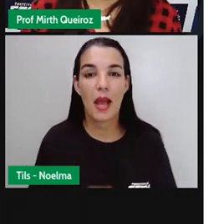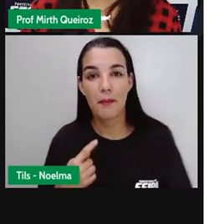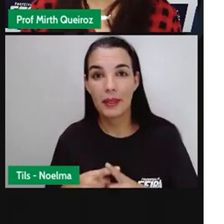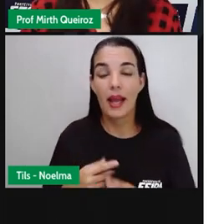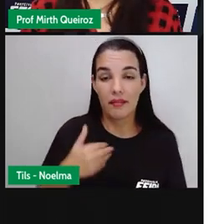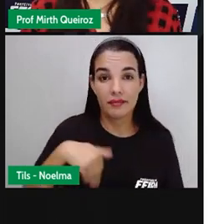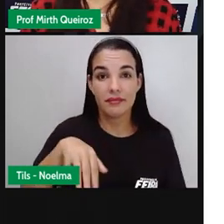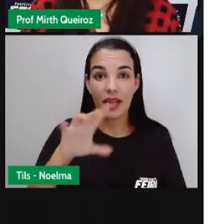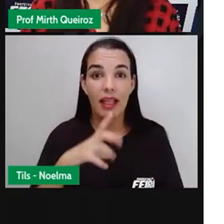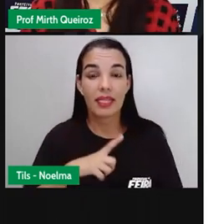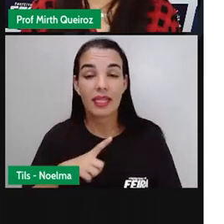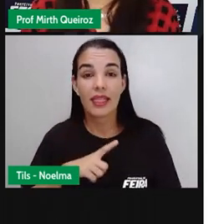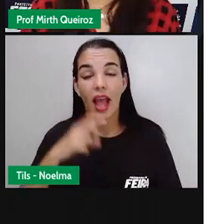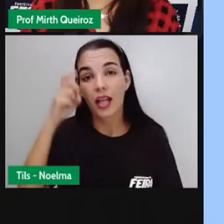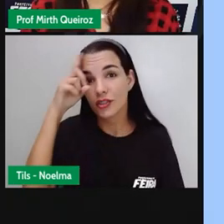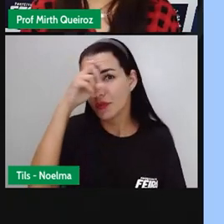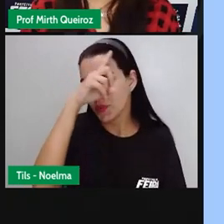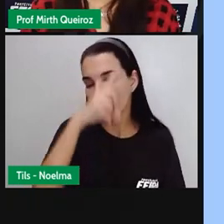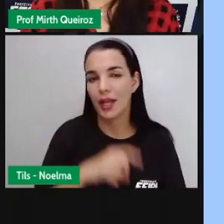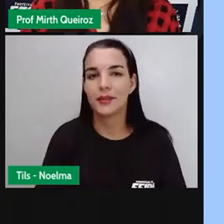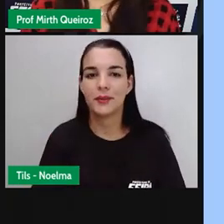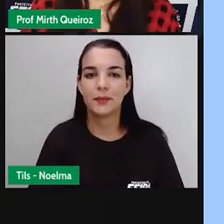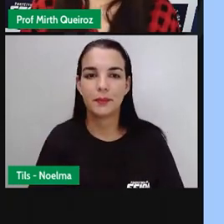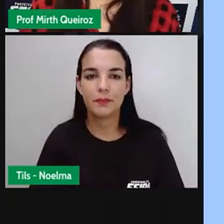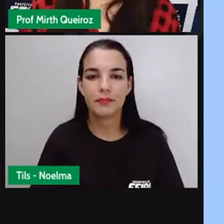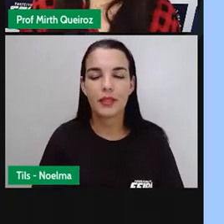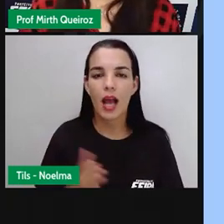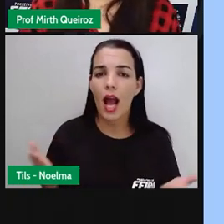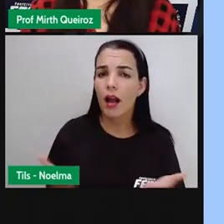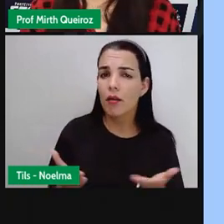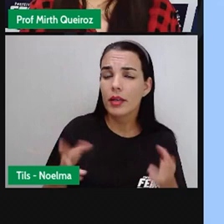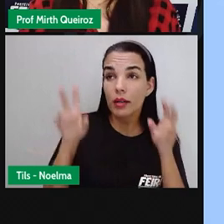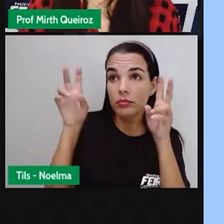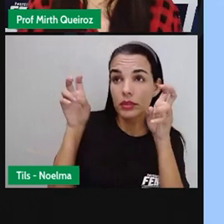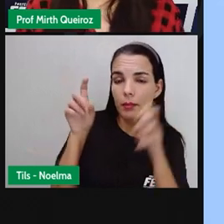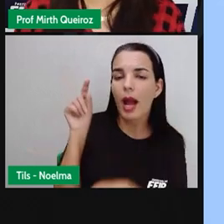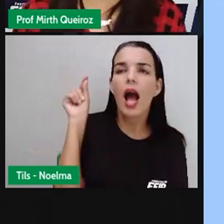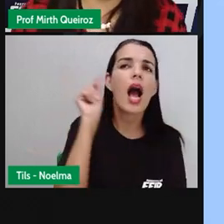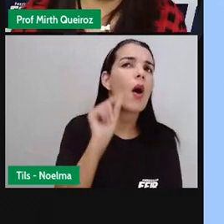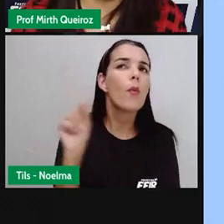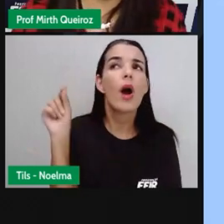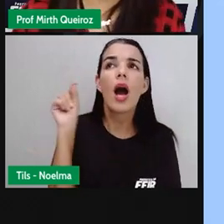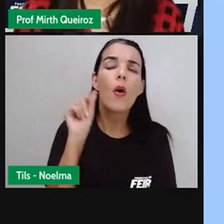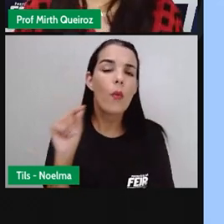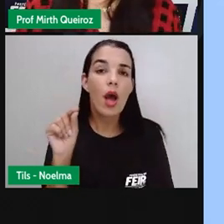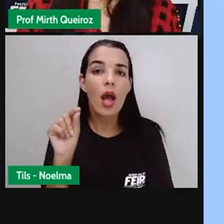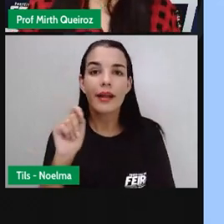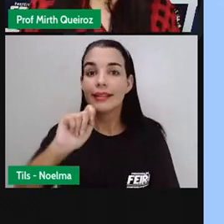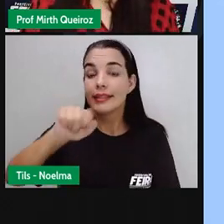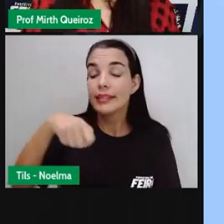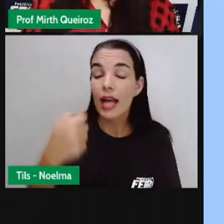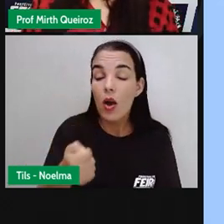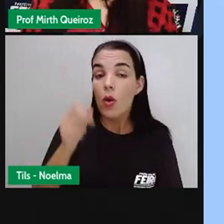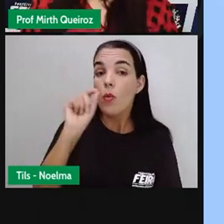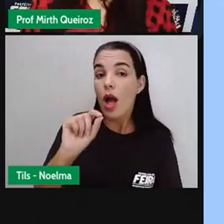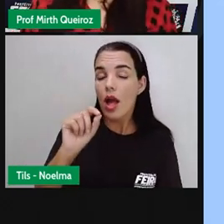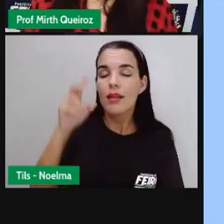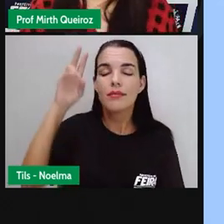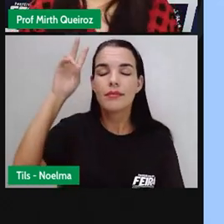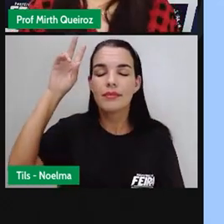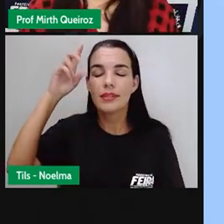dificuldade em pronunciar. As adivinhas também fazem parte da literatura